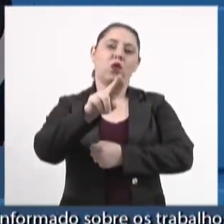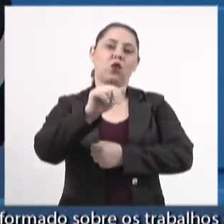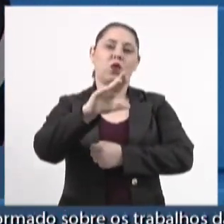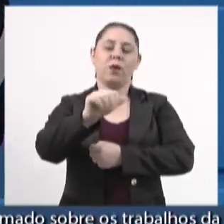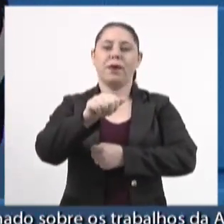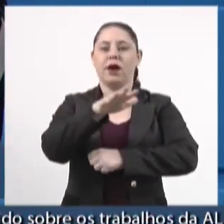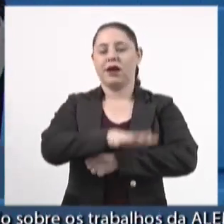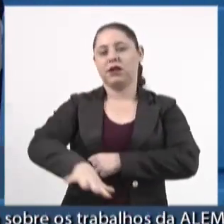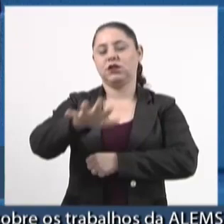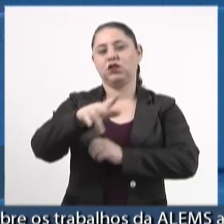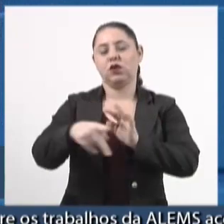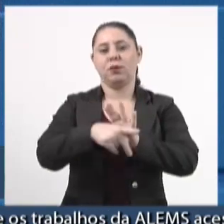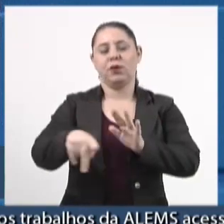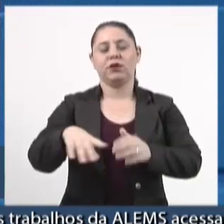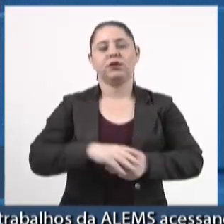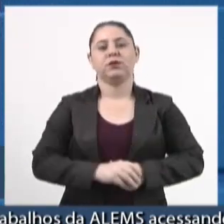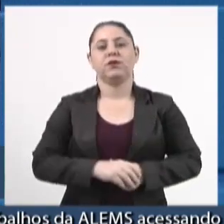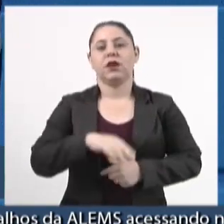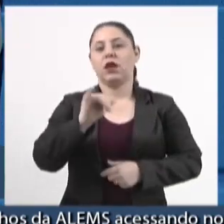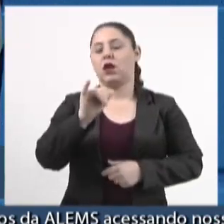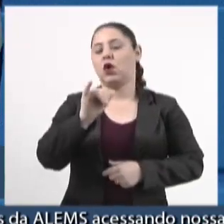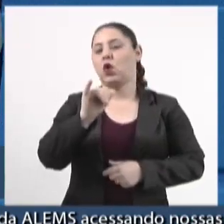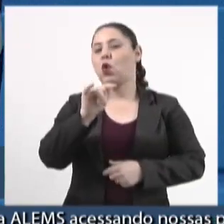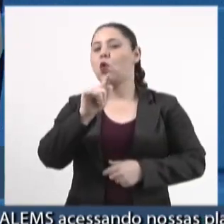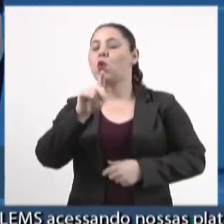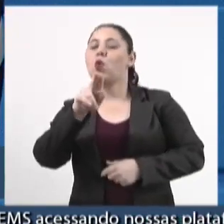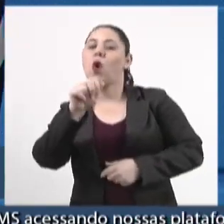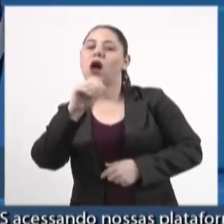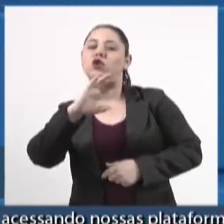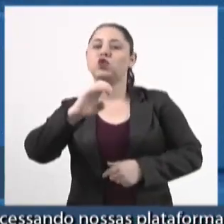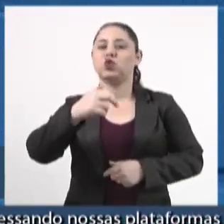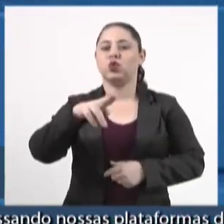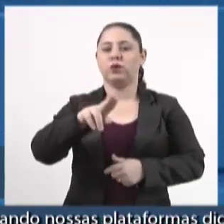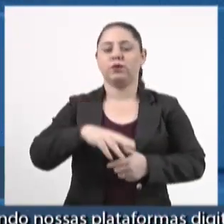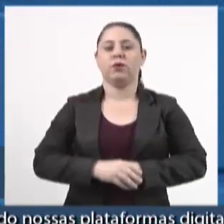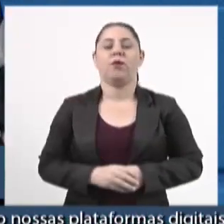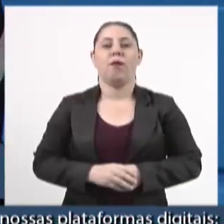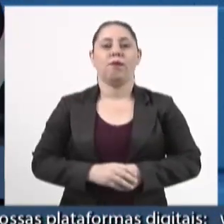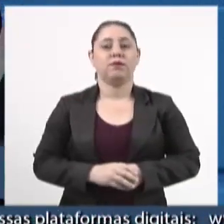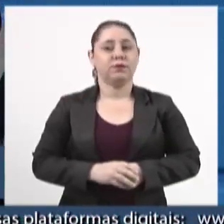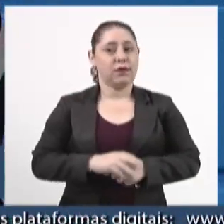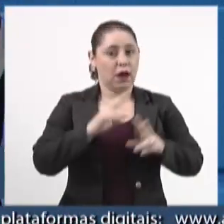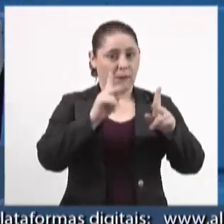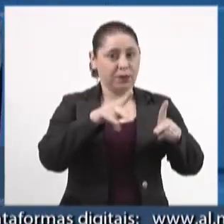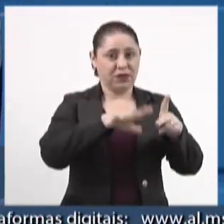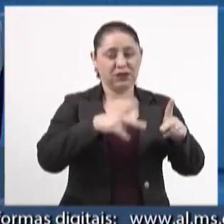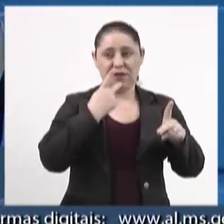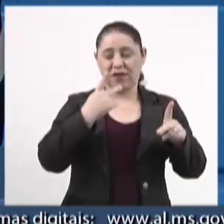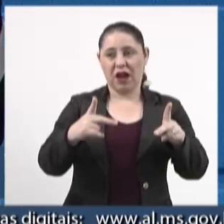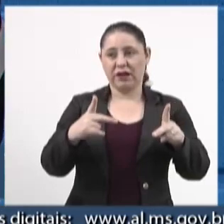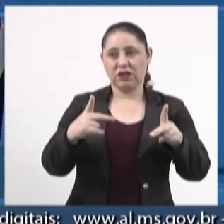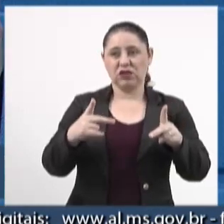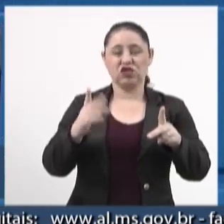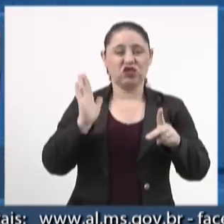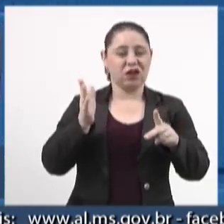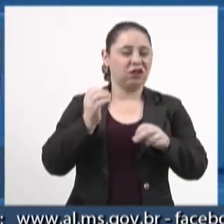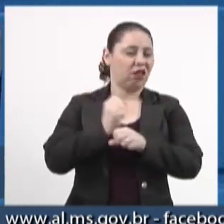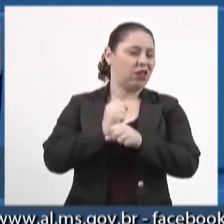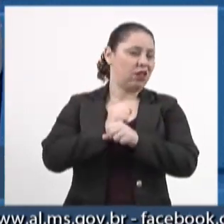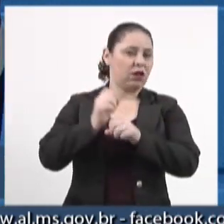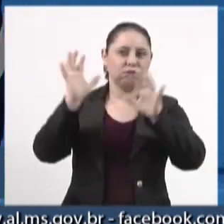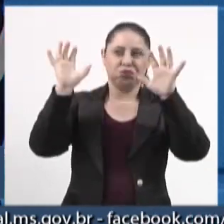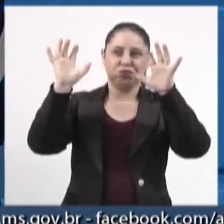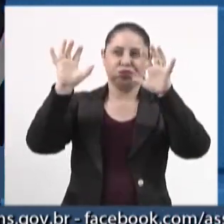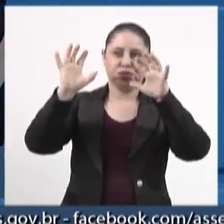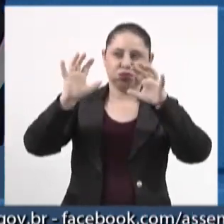do Guaçu. A comunidade local relata que há vários anos as estradas ficam intransitáveis em dias de